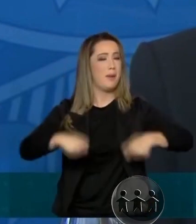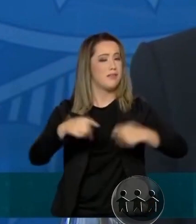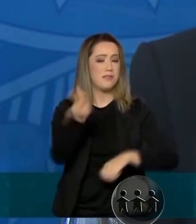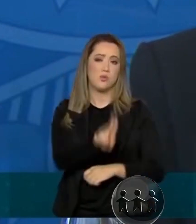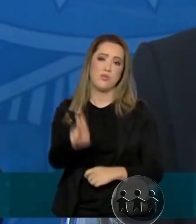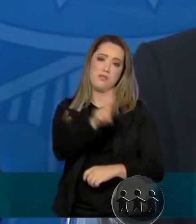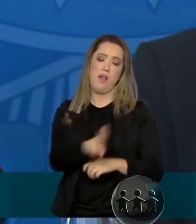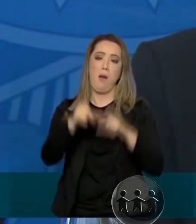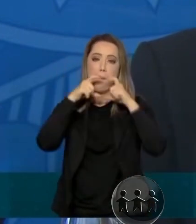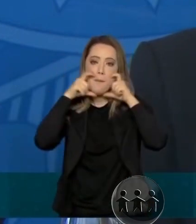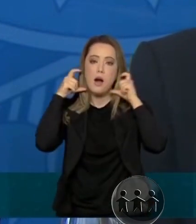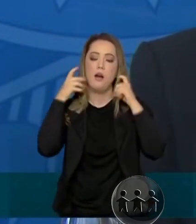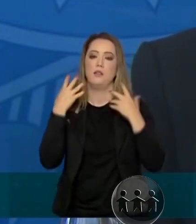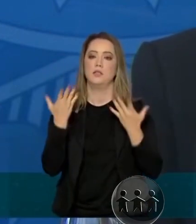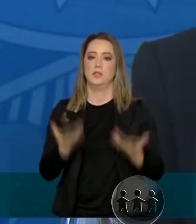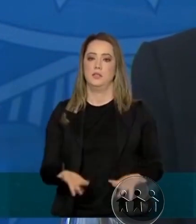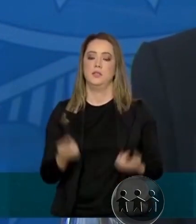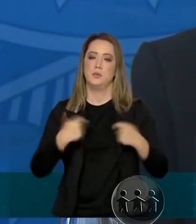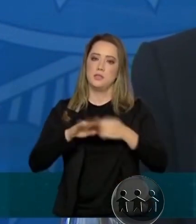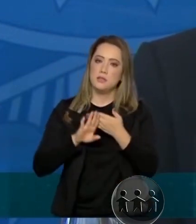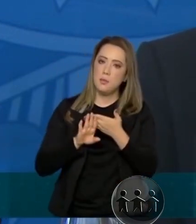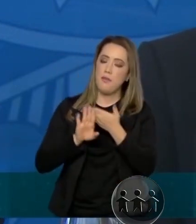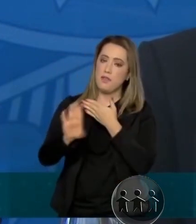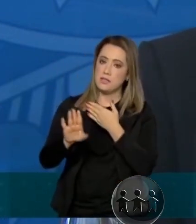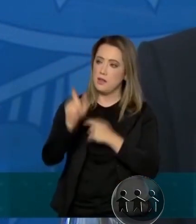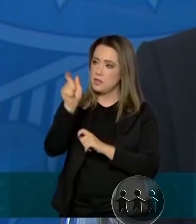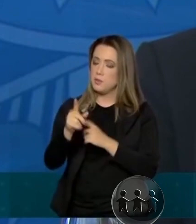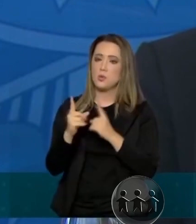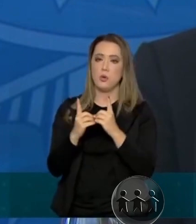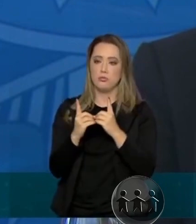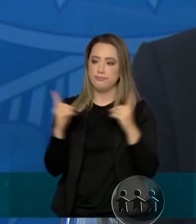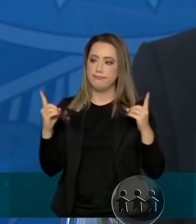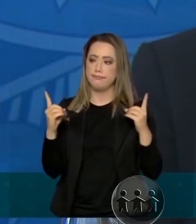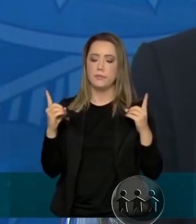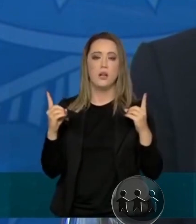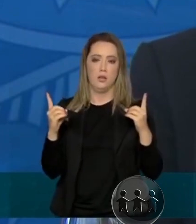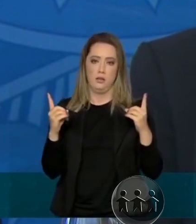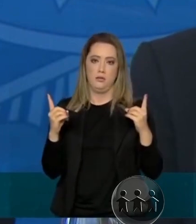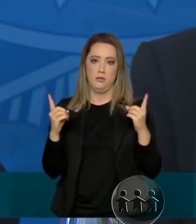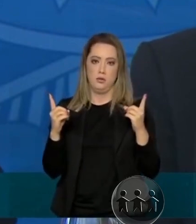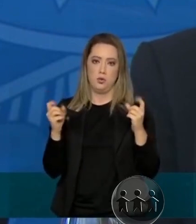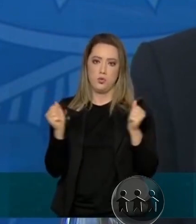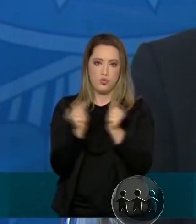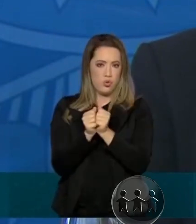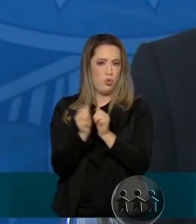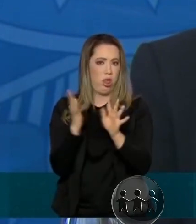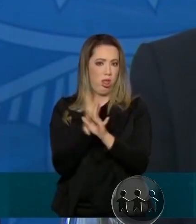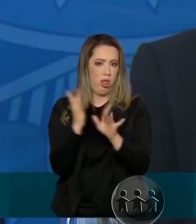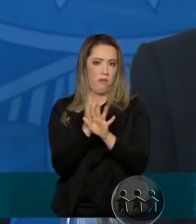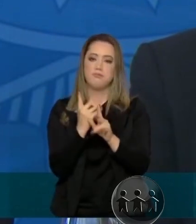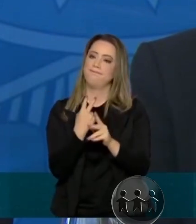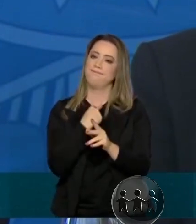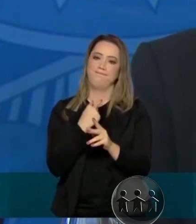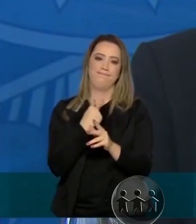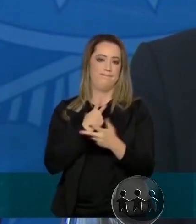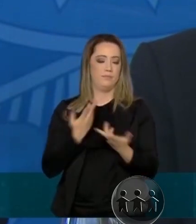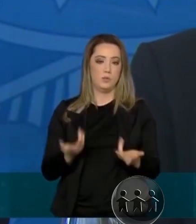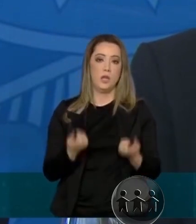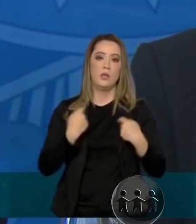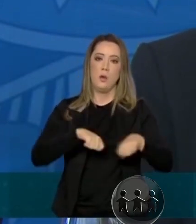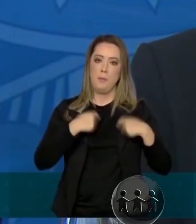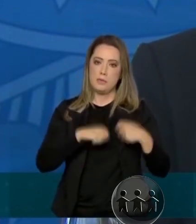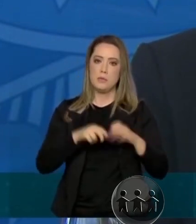manter um certo distanciamento. Então, vamos buscar uma maneira de disciplinar essa